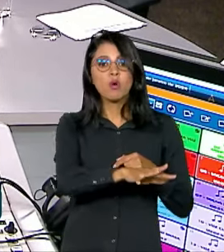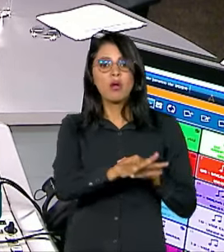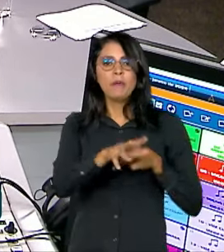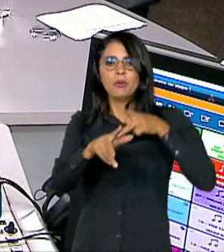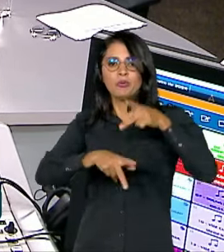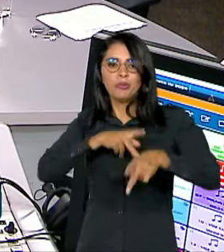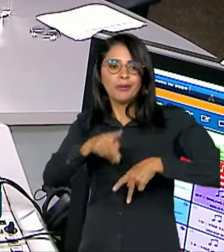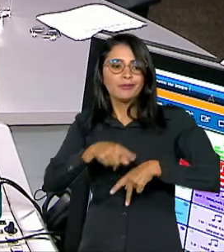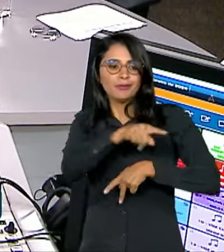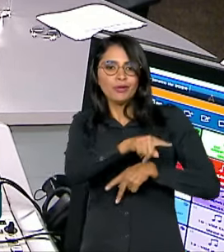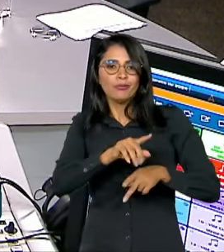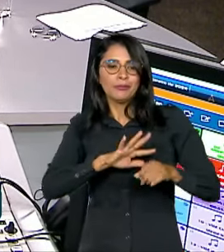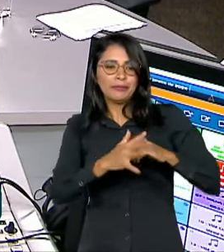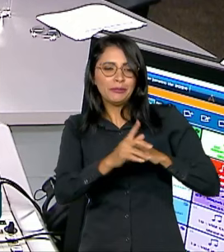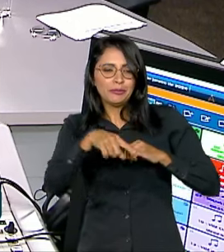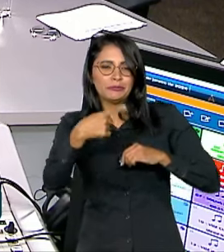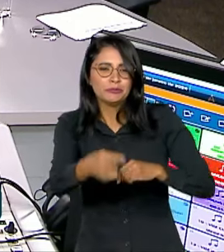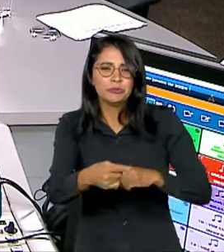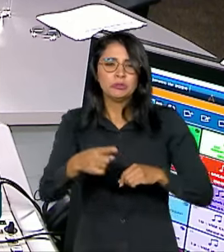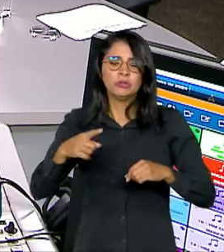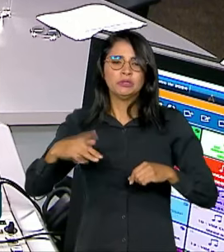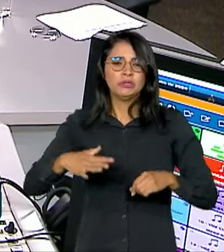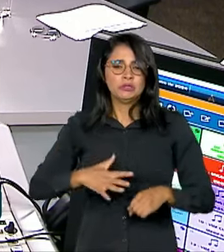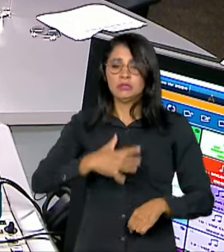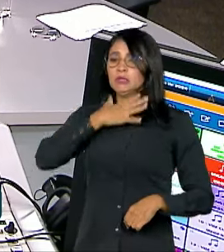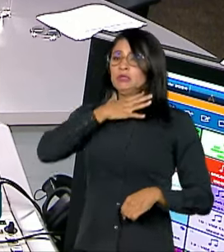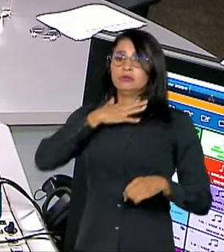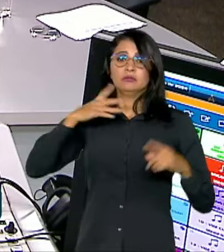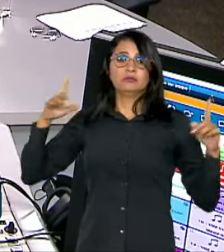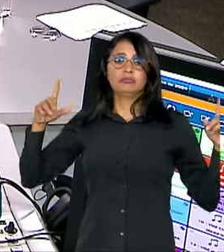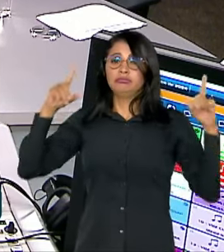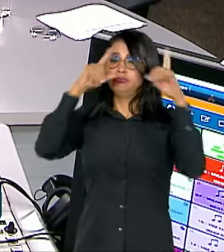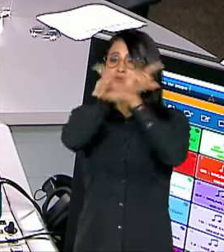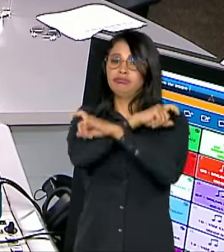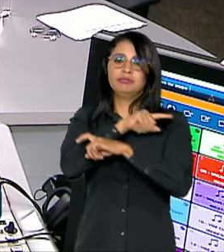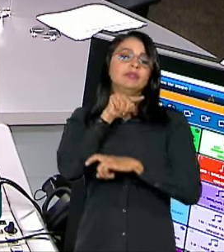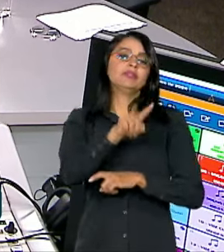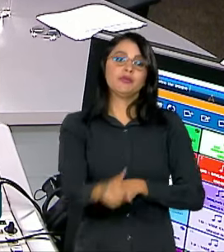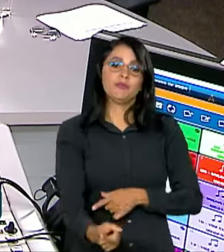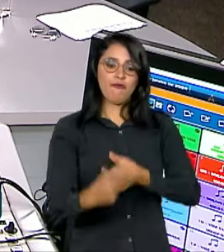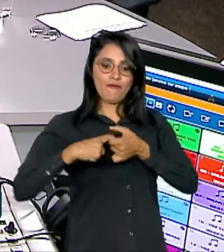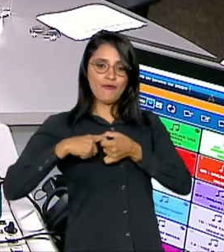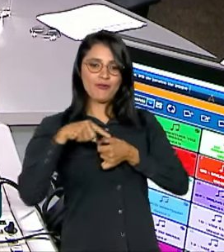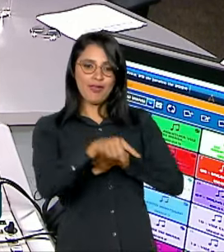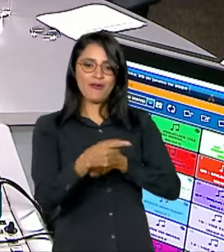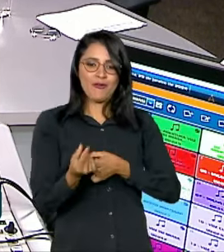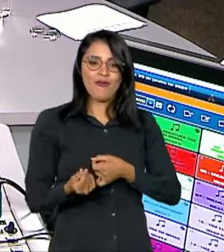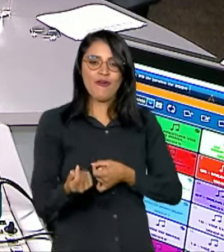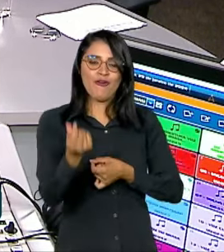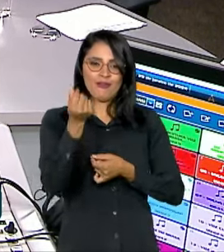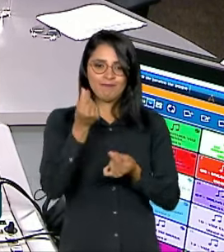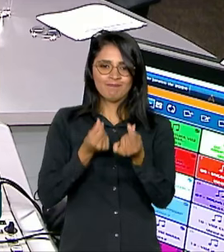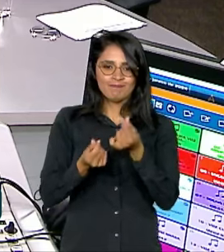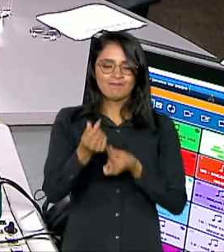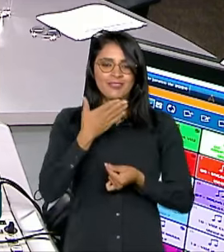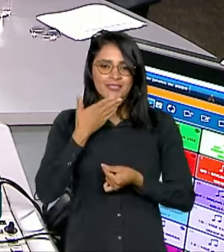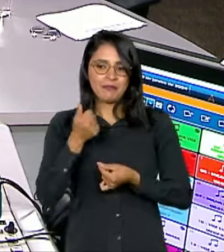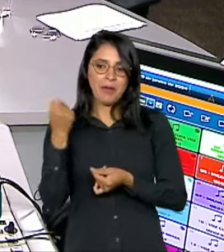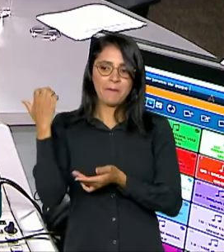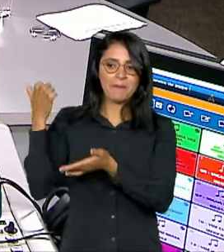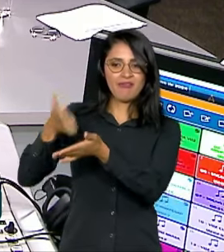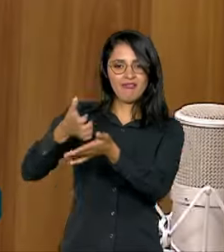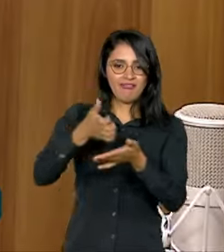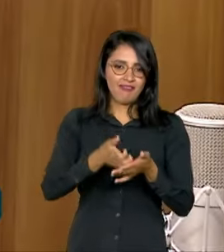pandemia com muita dificuldade. Então, ele é um programa de recuperação das condições financeiras e econômicas das